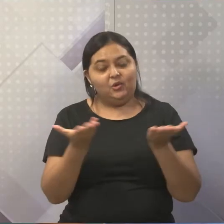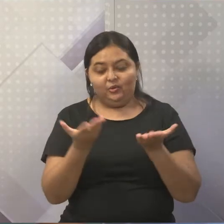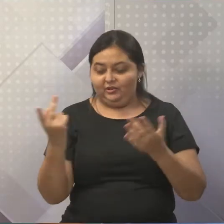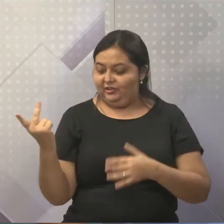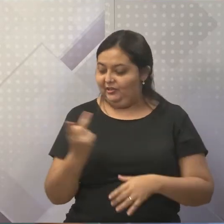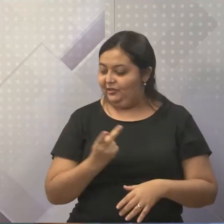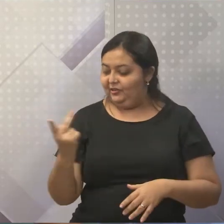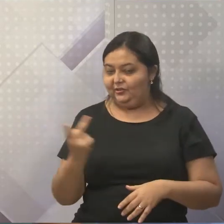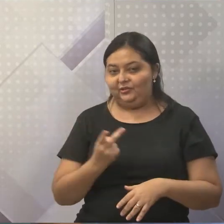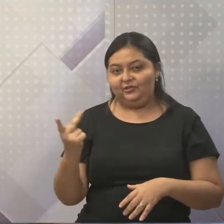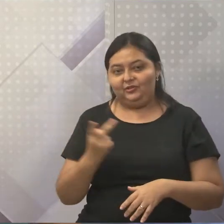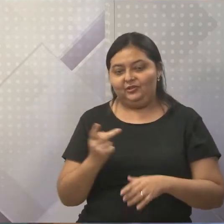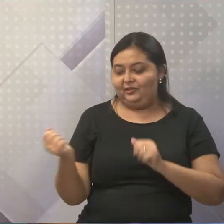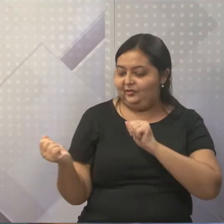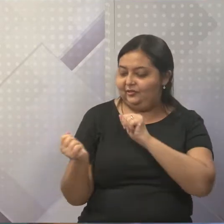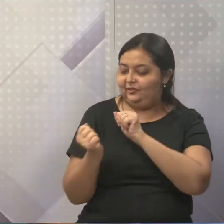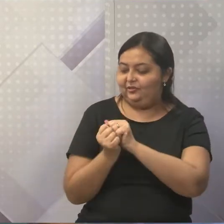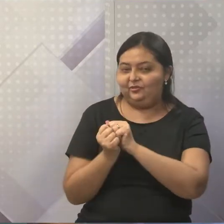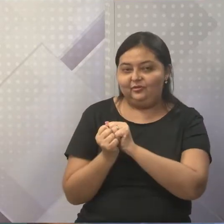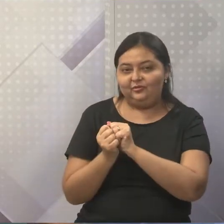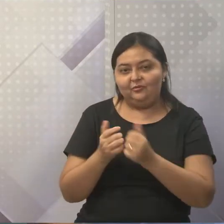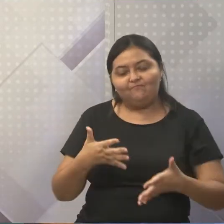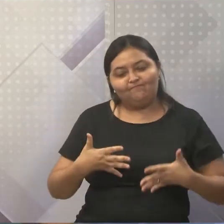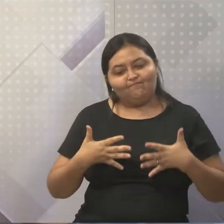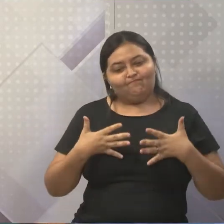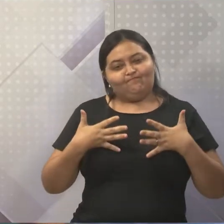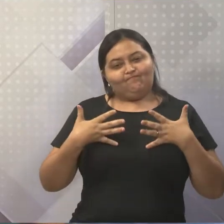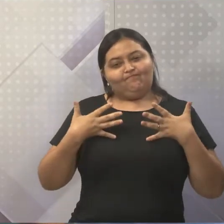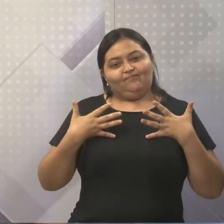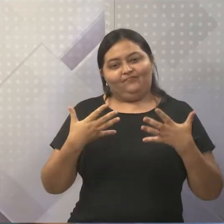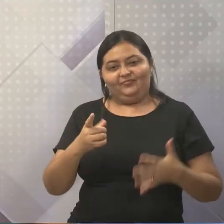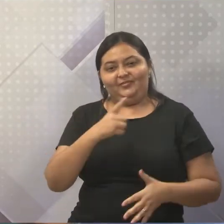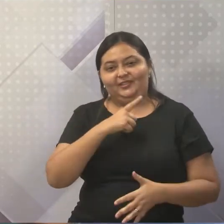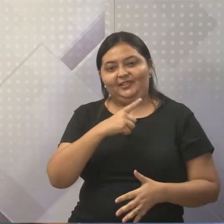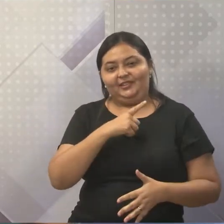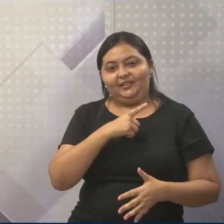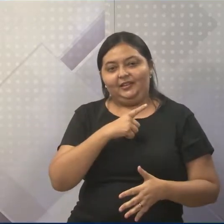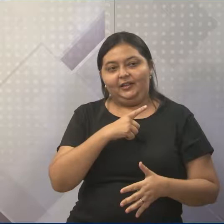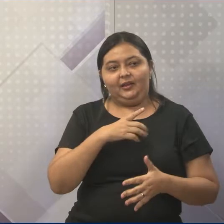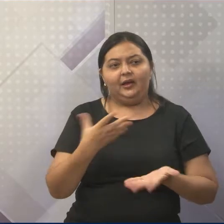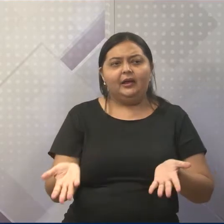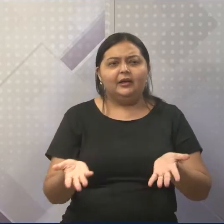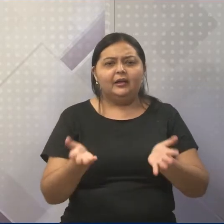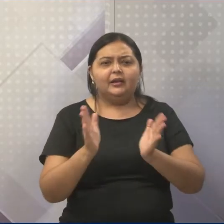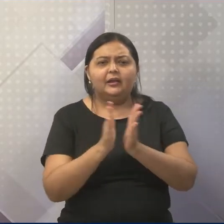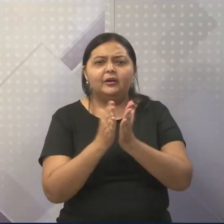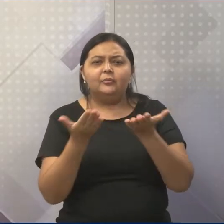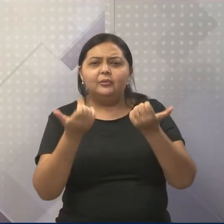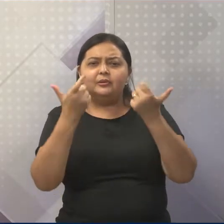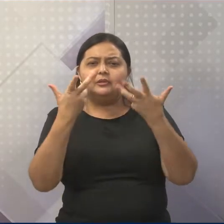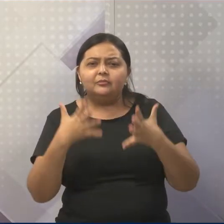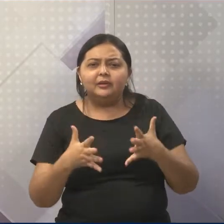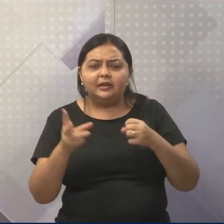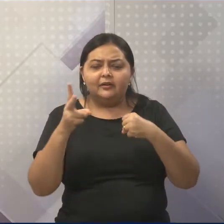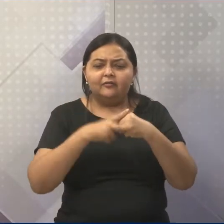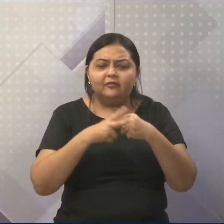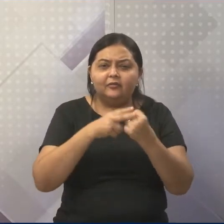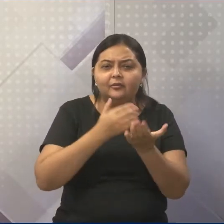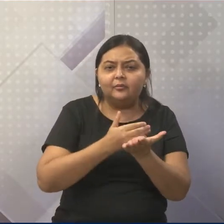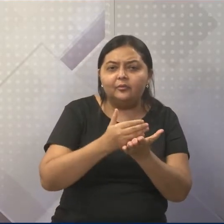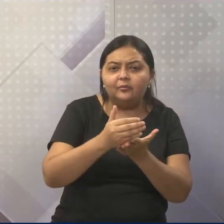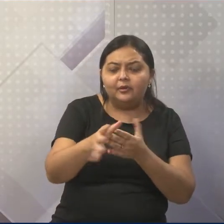espaço ao lado de João. E falando de João, o princípio era o verbo. E o que são os tempos dos verbos,